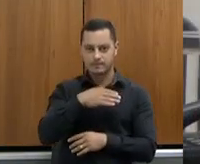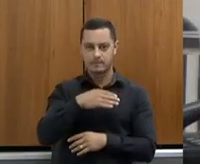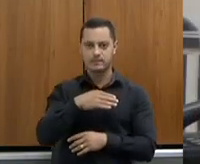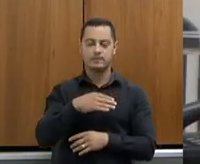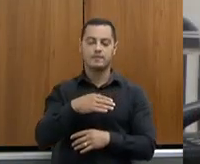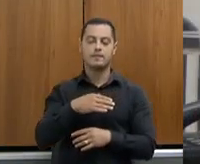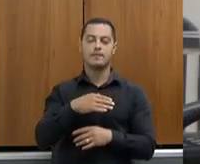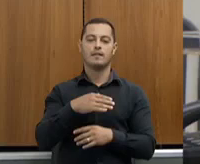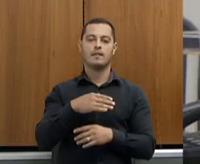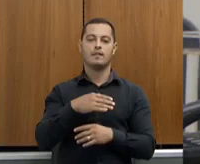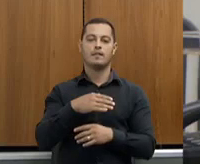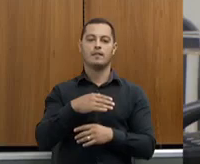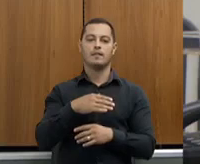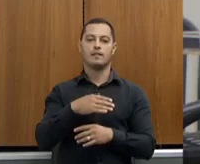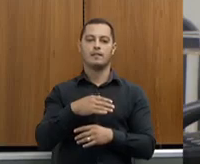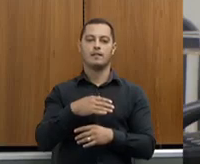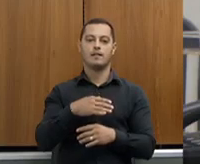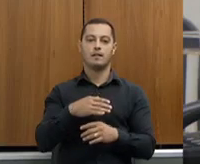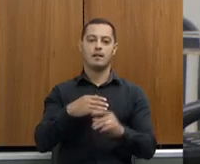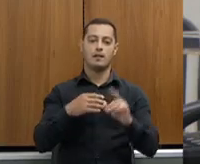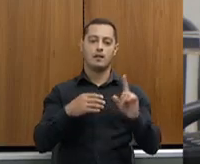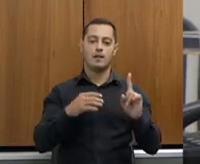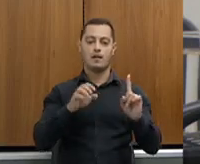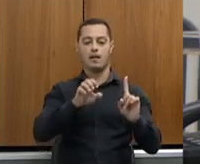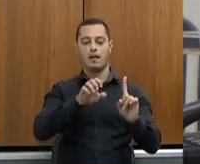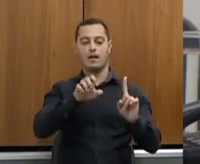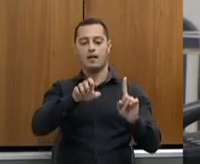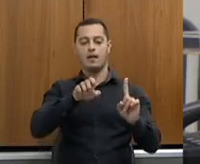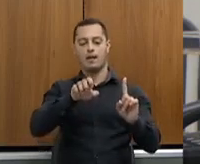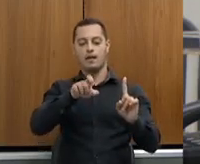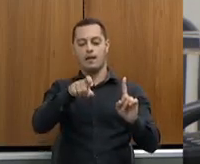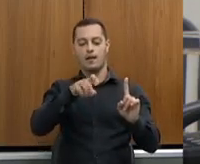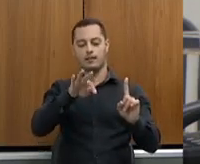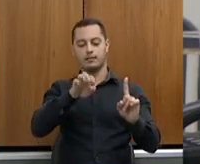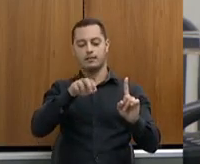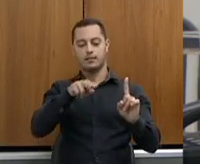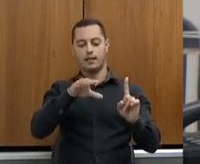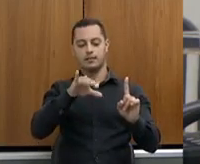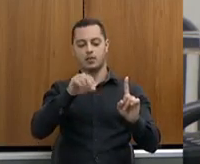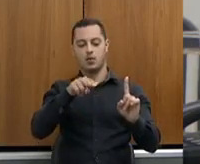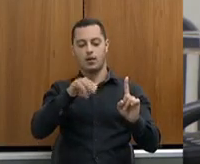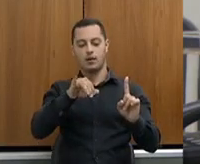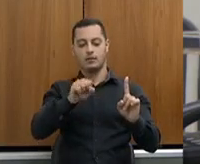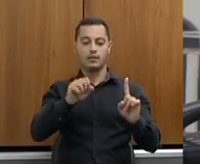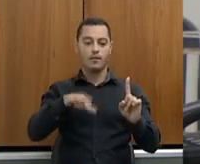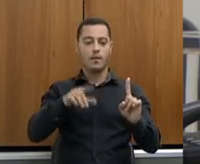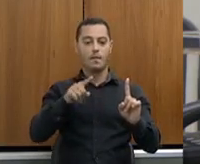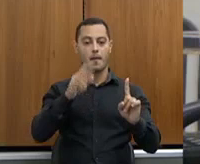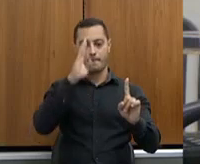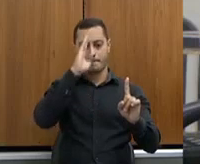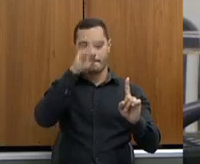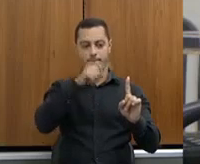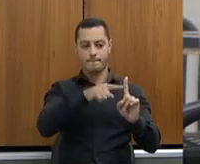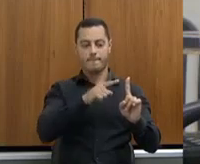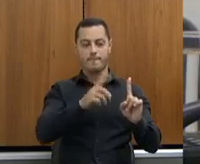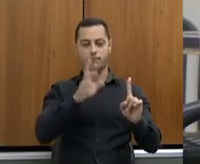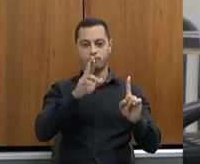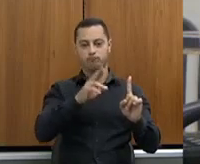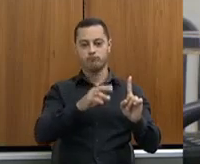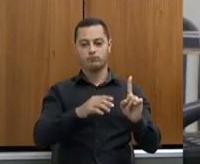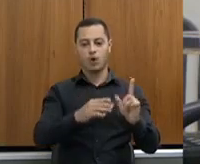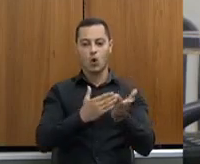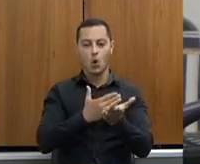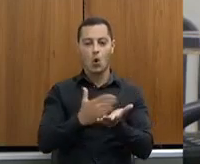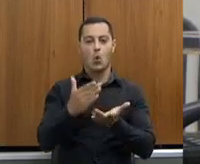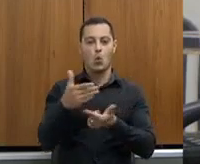de entrada do serviço de inspeção naquele laticínio lá de Auroca. Então, eu falei com o Otávio, também coloco esse desafio para a